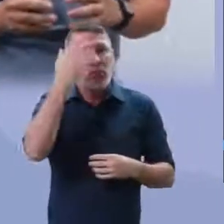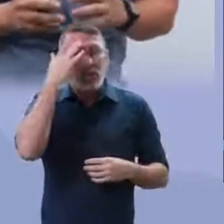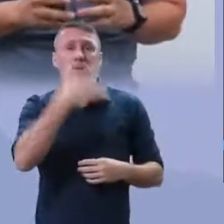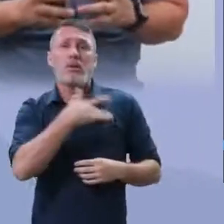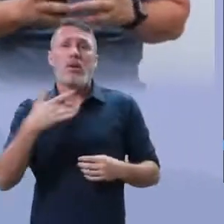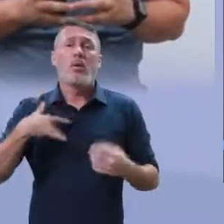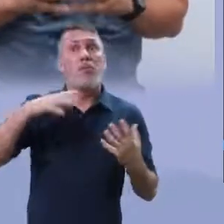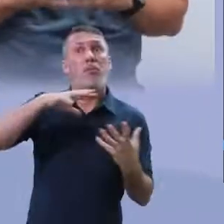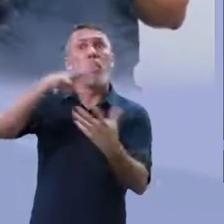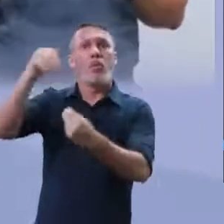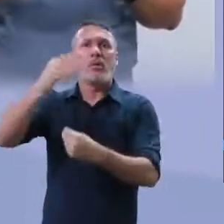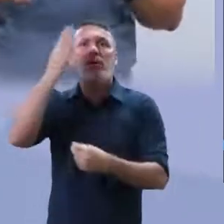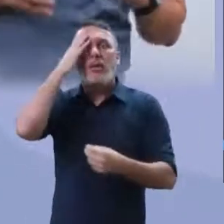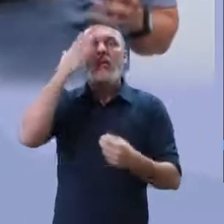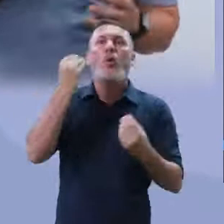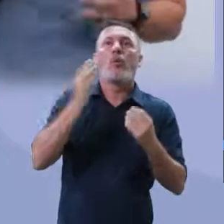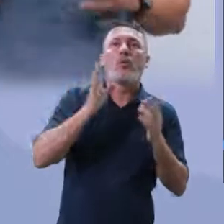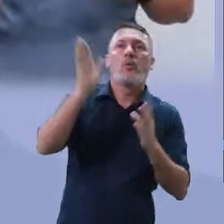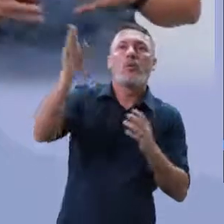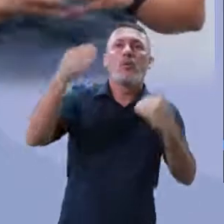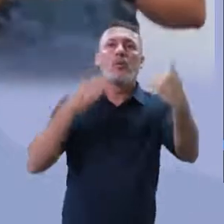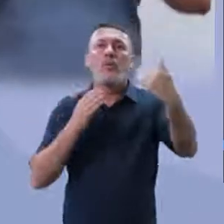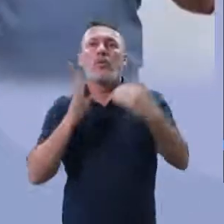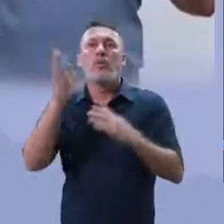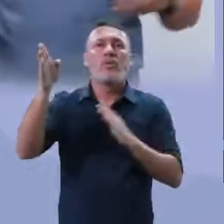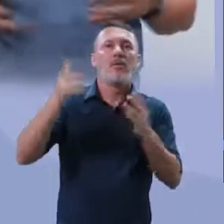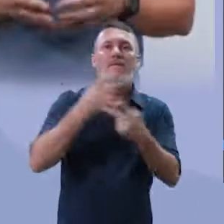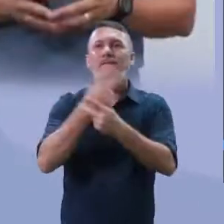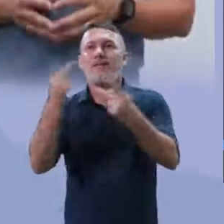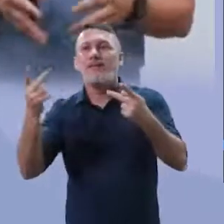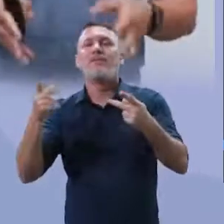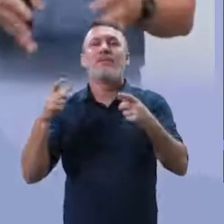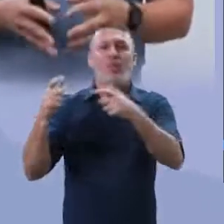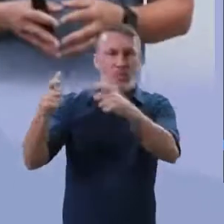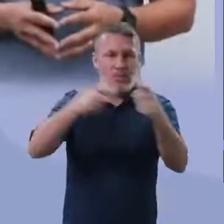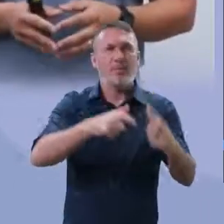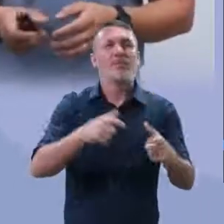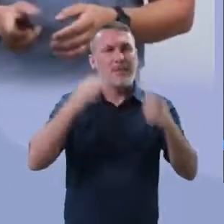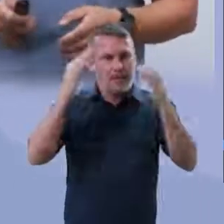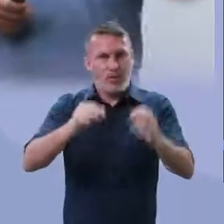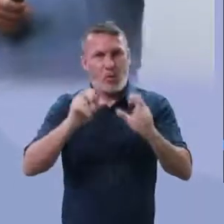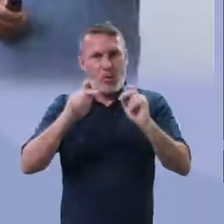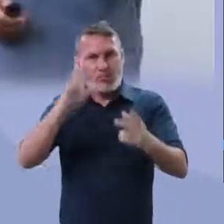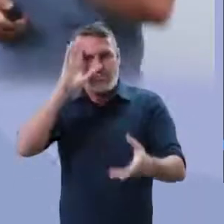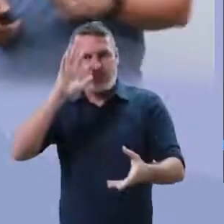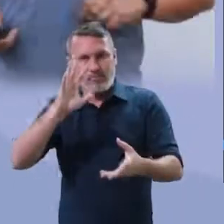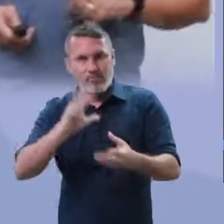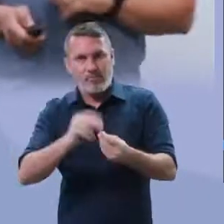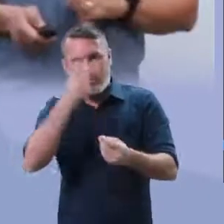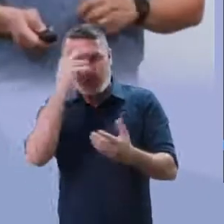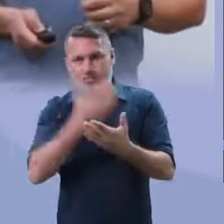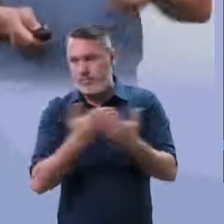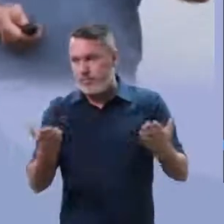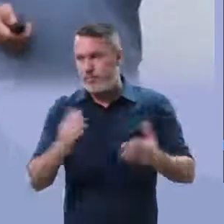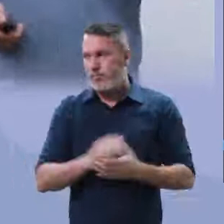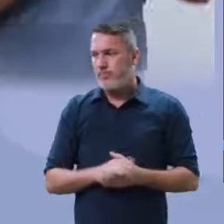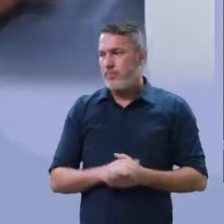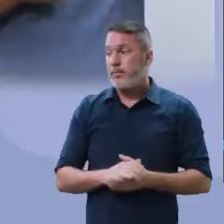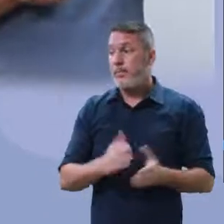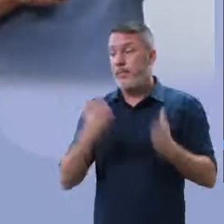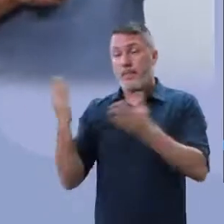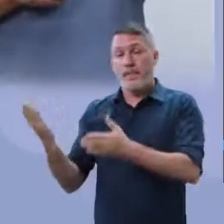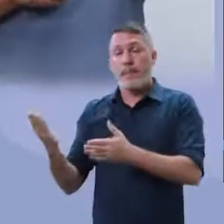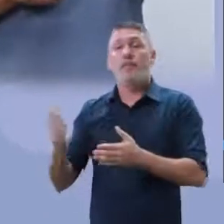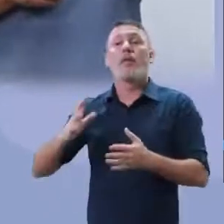porque nós sabemos que é questão da saúde global. Então, eu preciso trabalhar em todos os aspectos, não somente numa localidade. Show? Então, queridos,